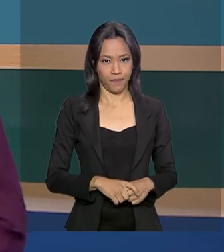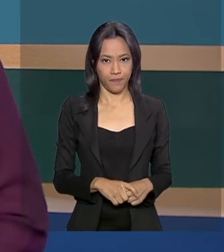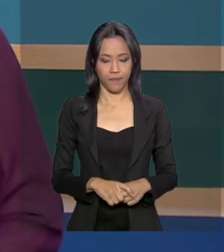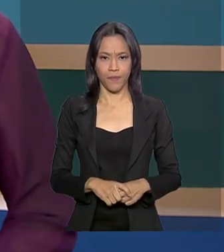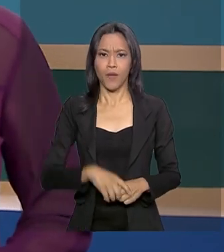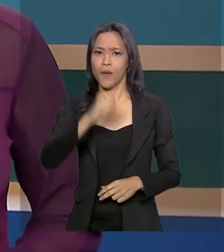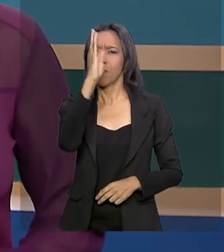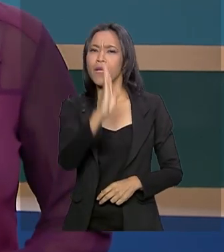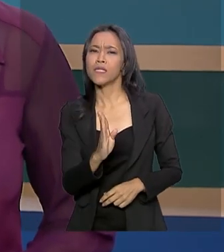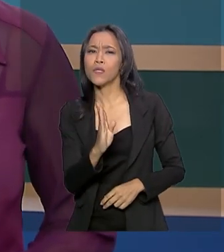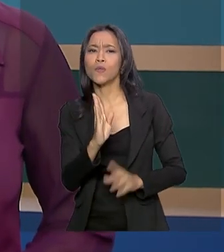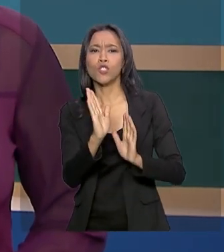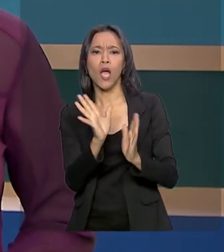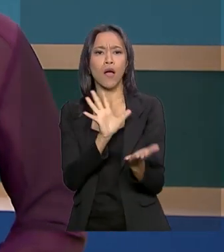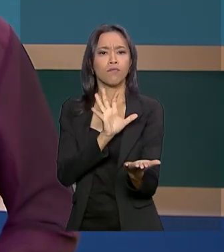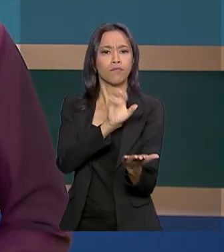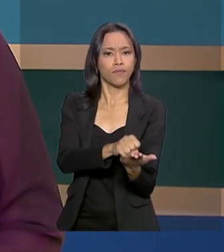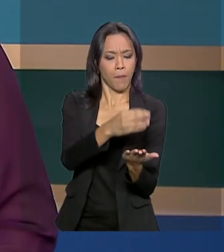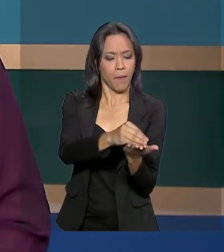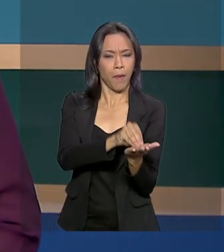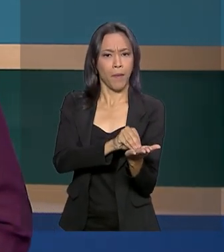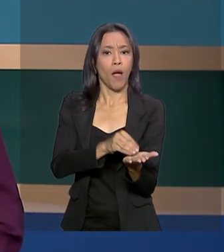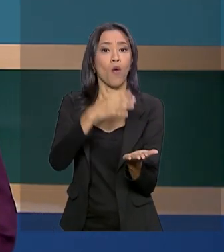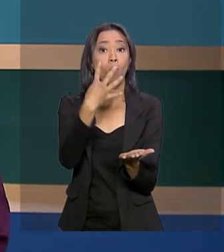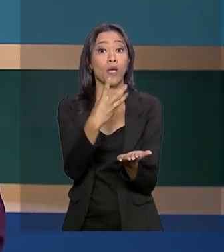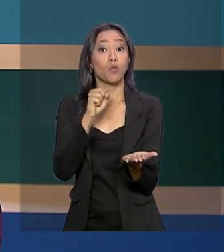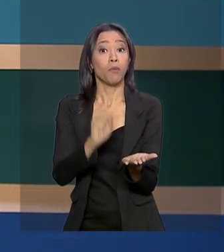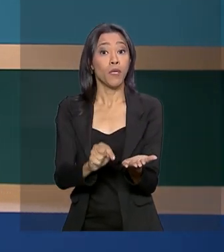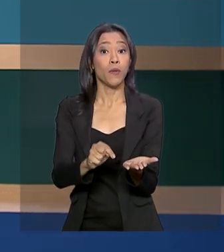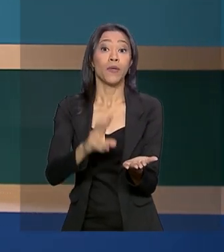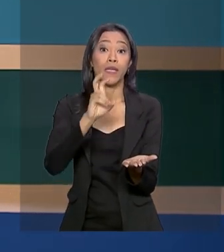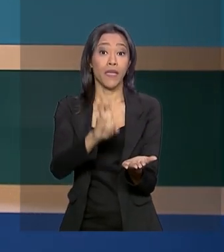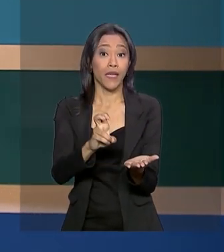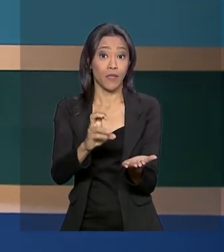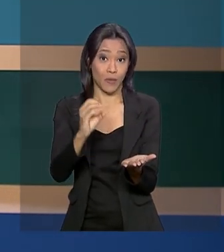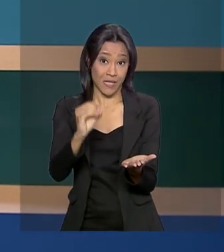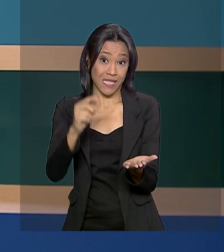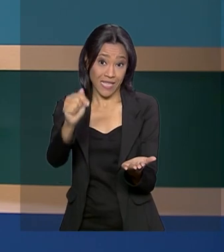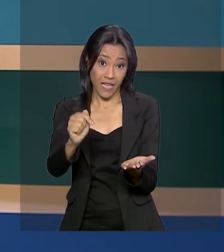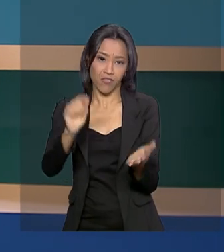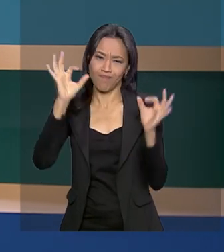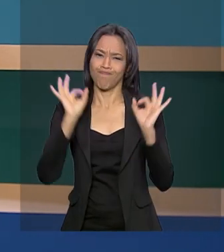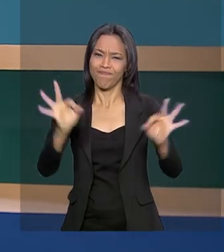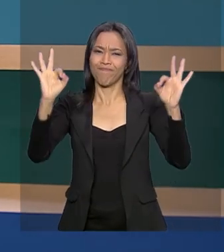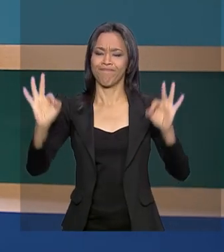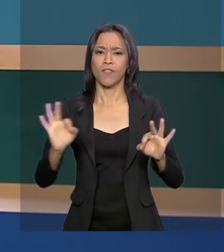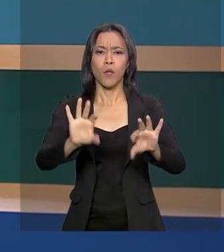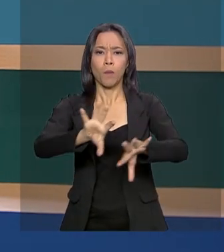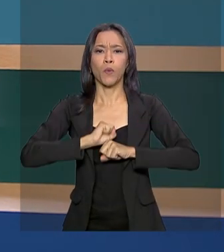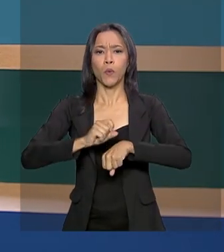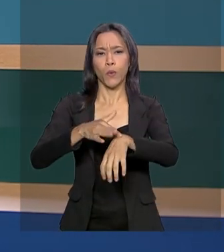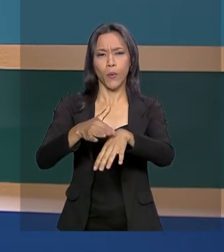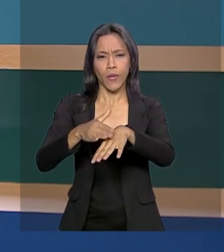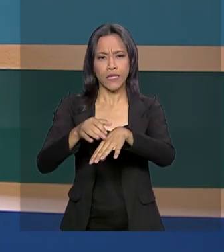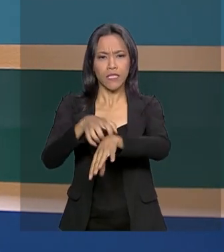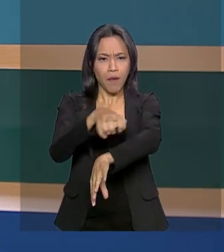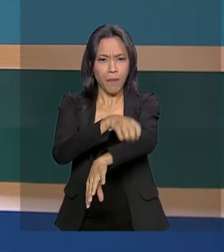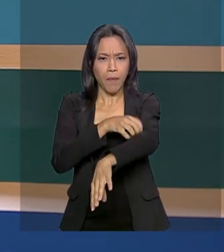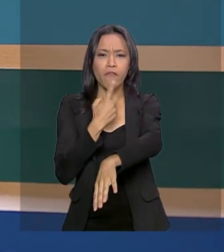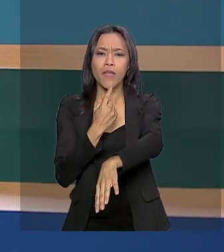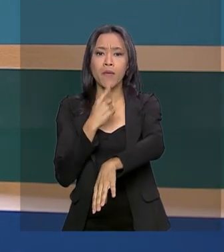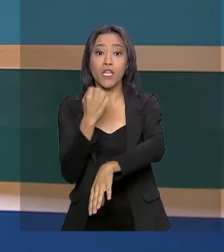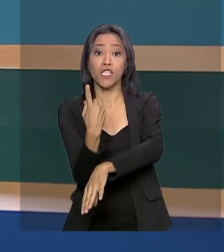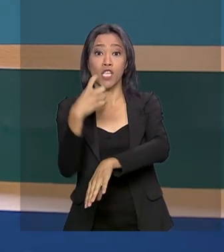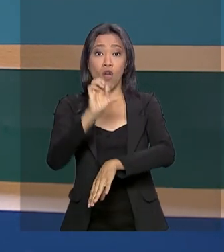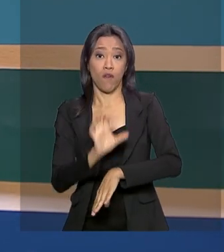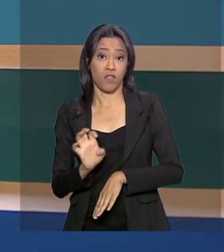O Brasil registrou 4.507 casos confirmados de sarampo em 19 estados. E